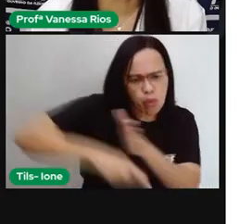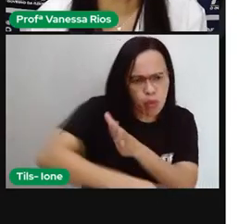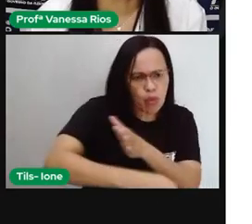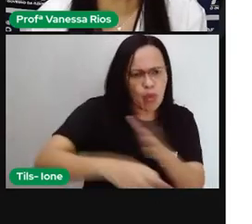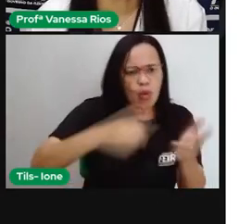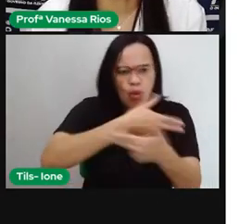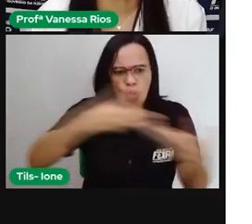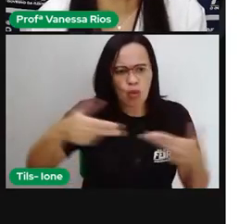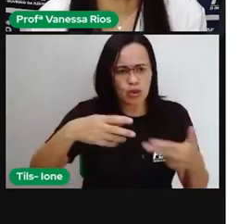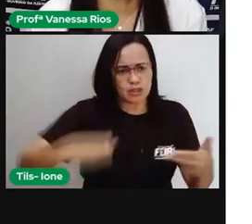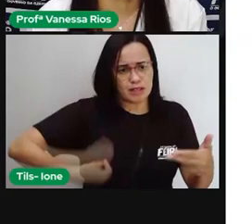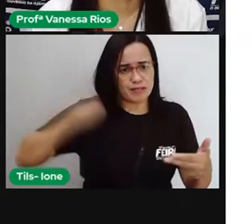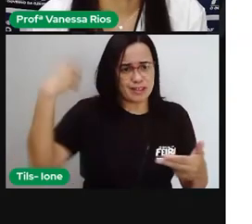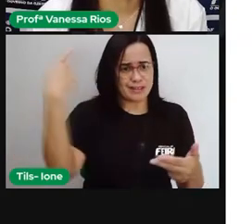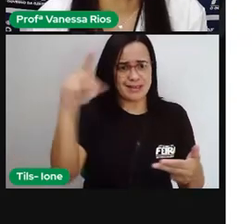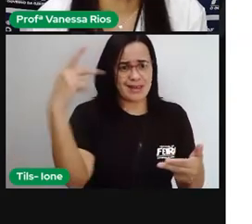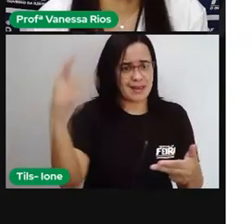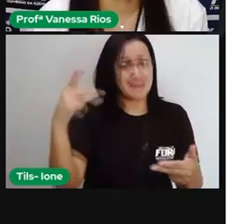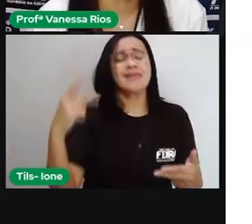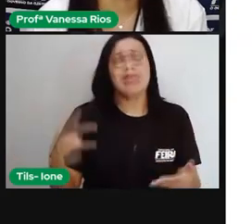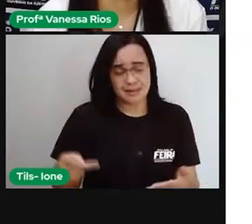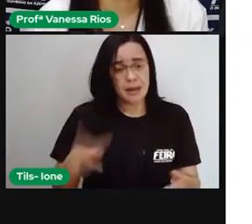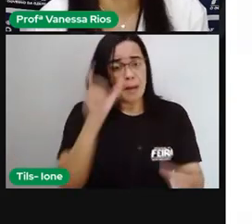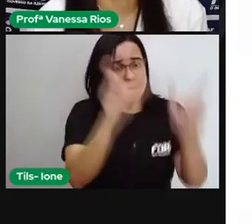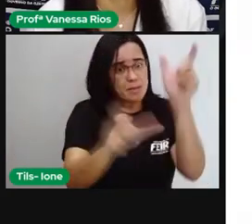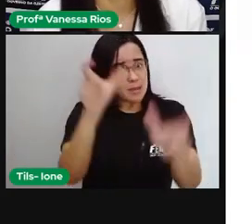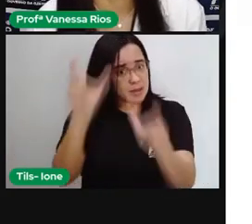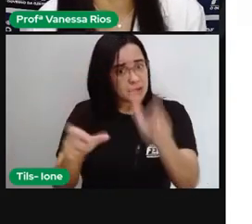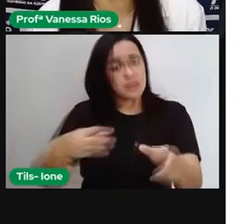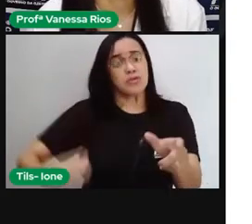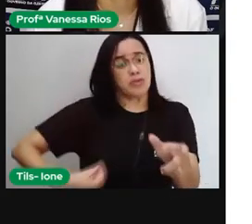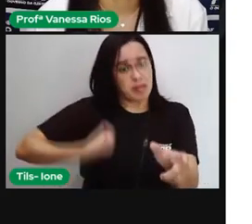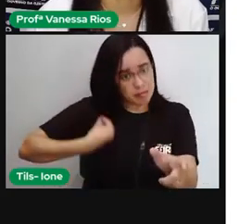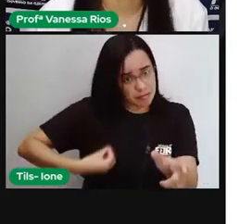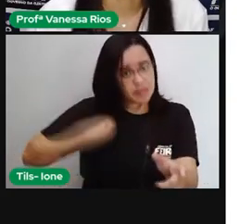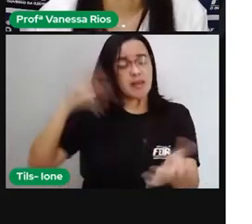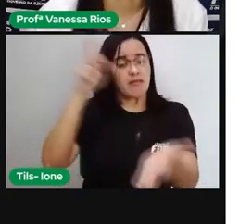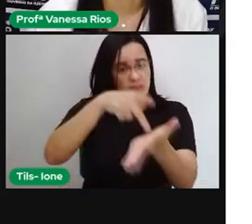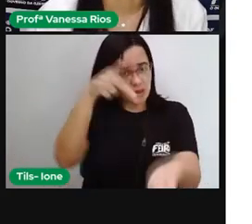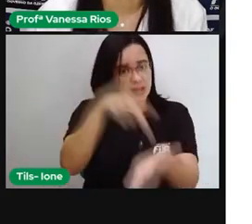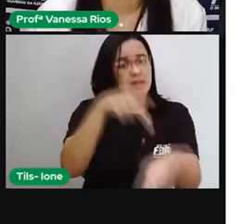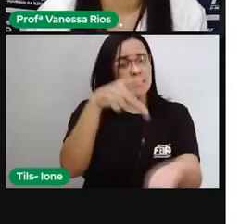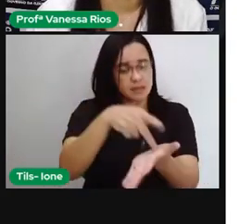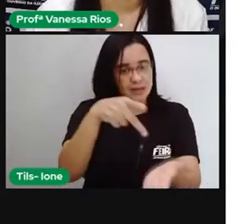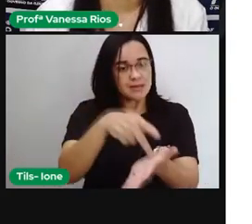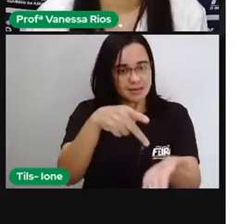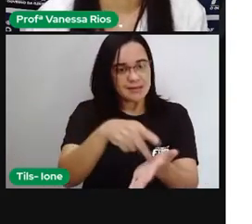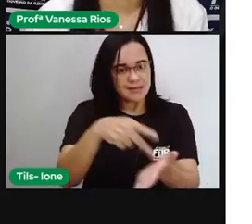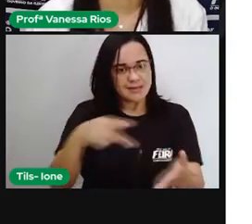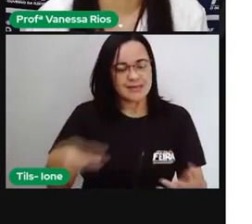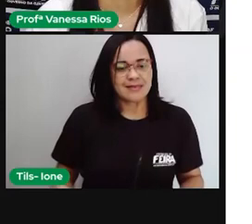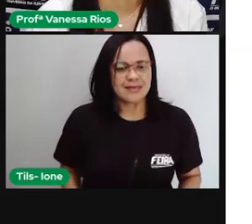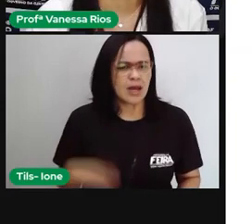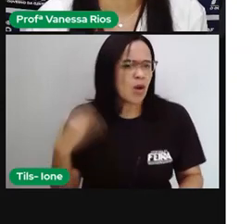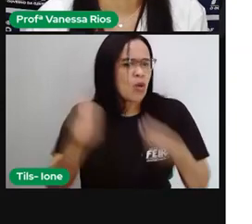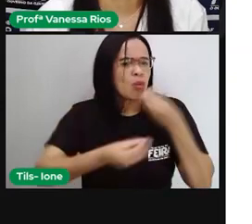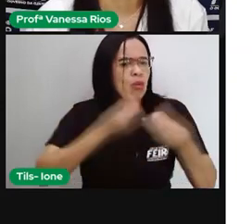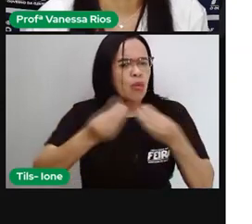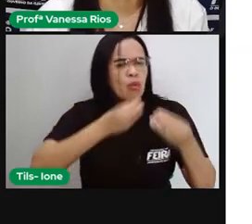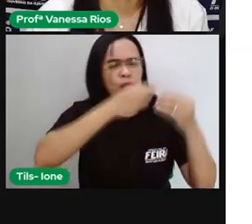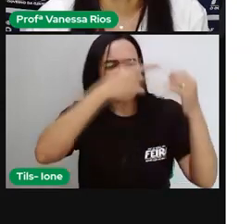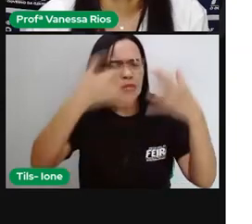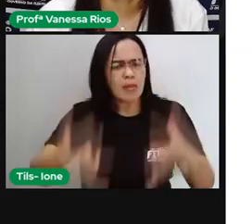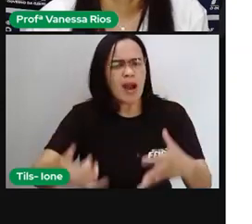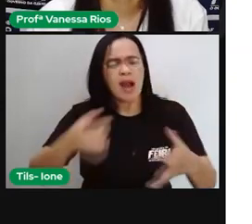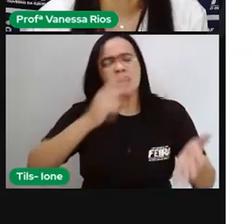as biografias elas são escritas de pessoas que existem né os personagens aí são personagens reais. Como é que eu vou escrever sobre a